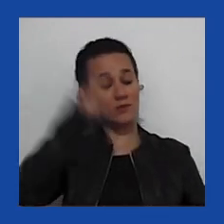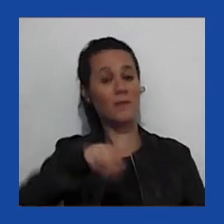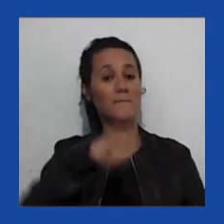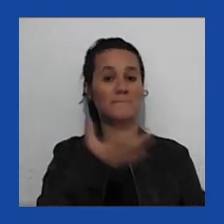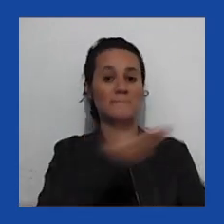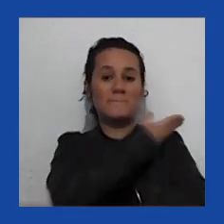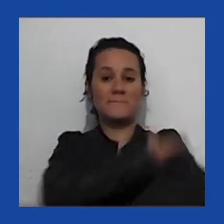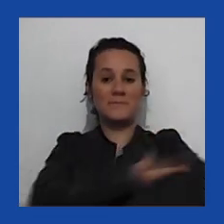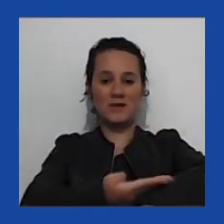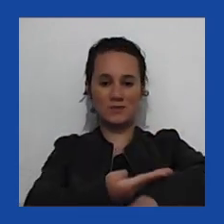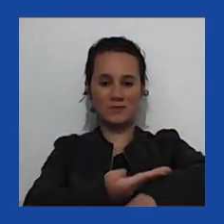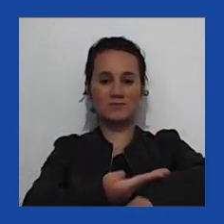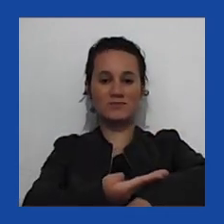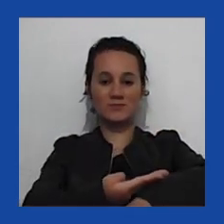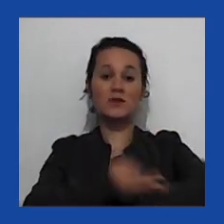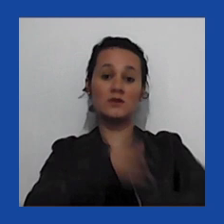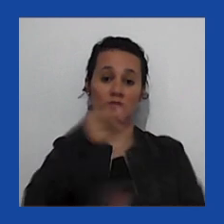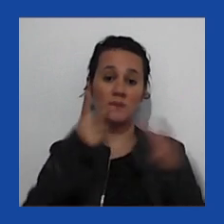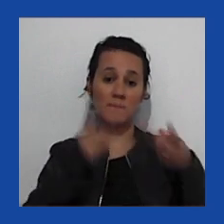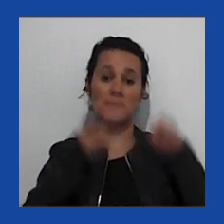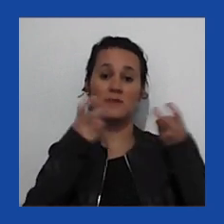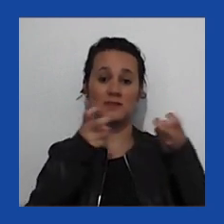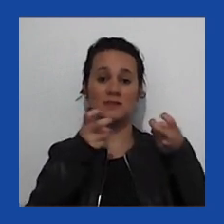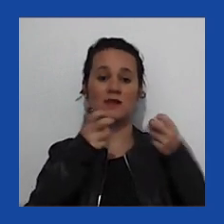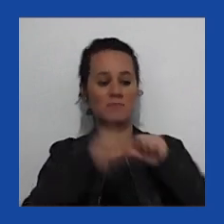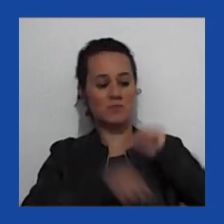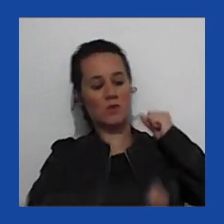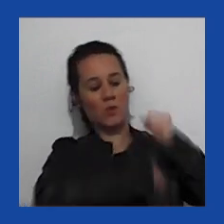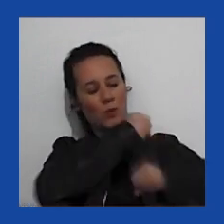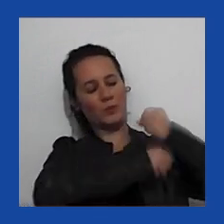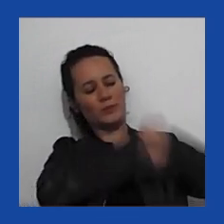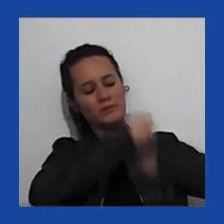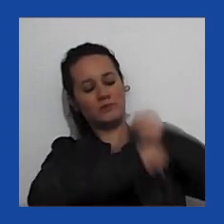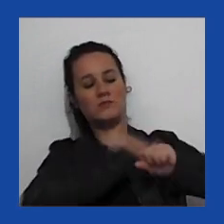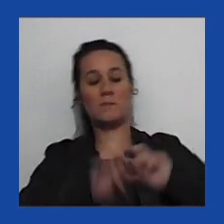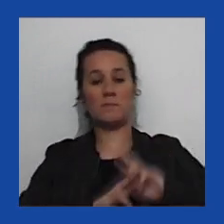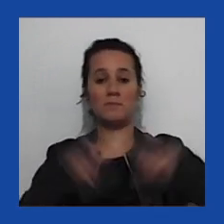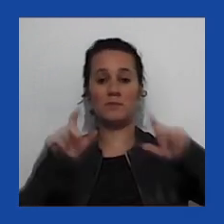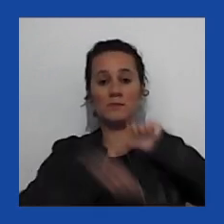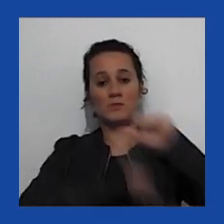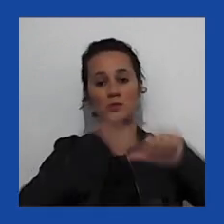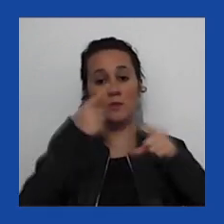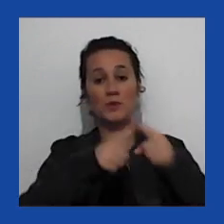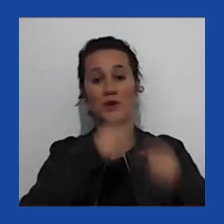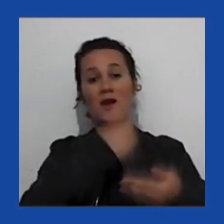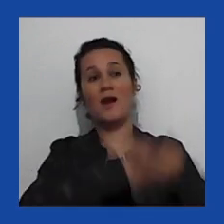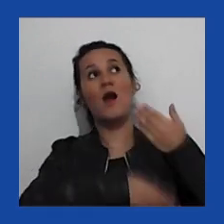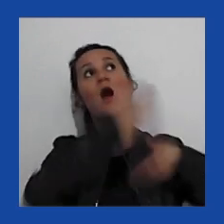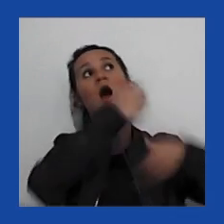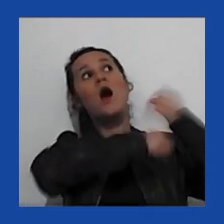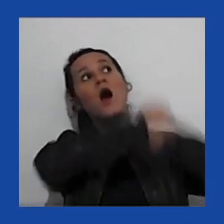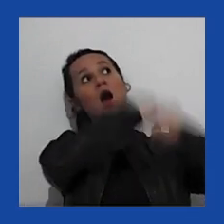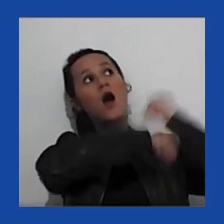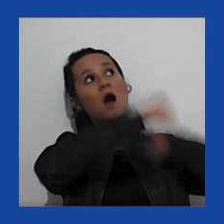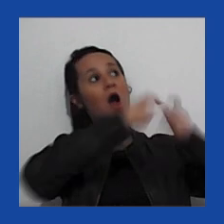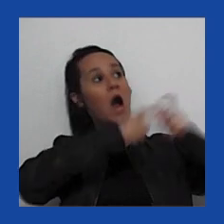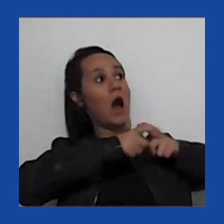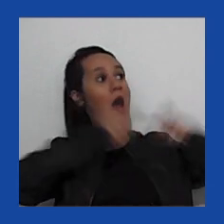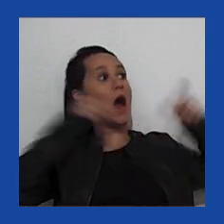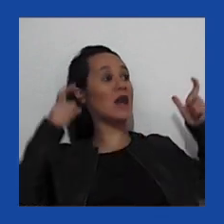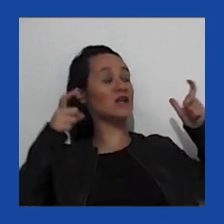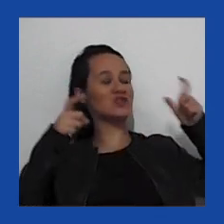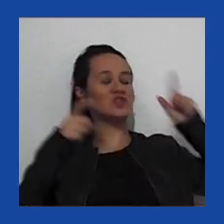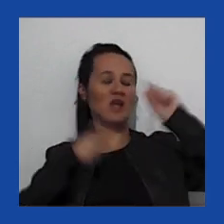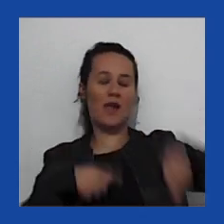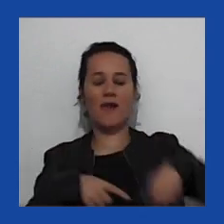como os Estados Unidos mudou ao longo dos anos, não é? Porque, em algumas décadas atrás, era a grande maioria branca. Na